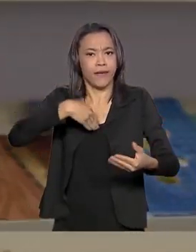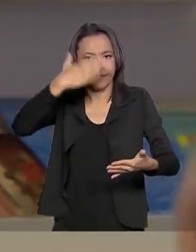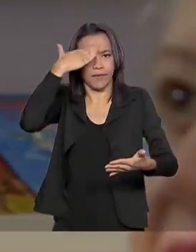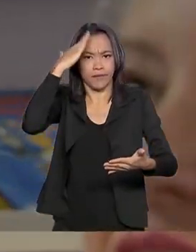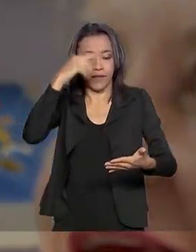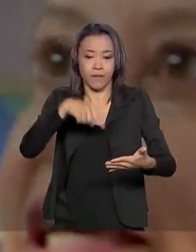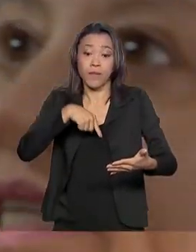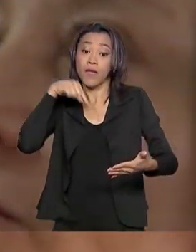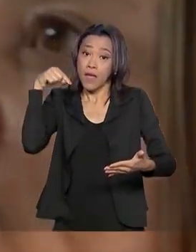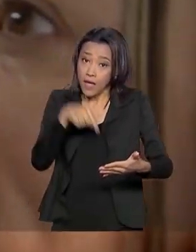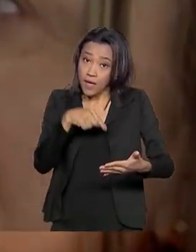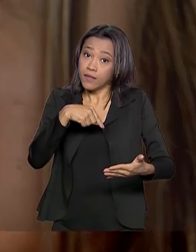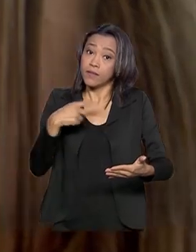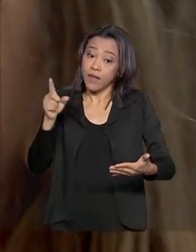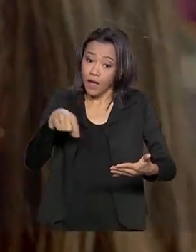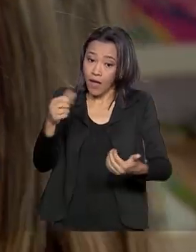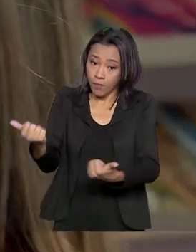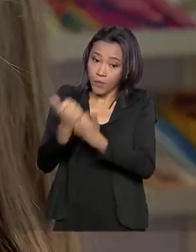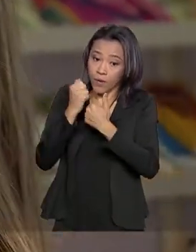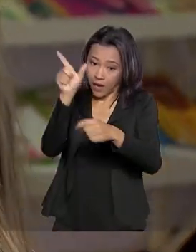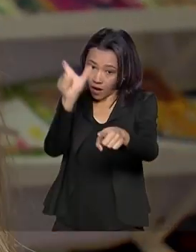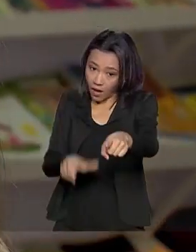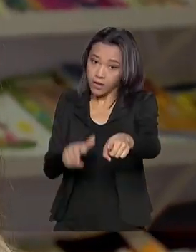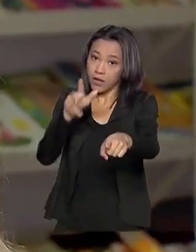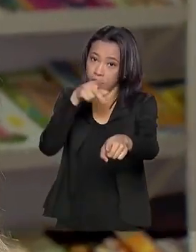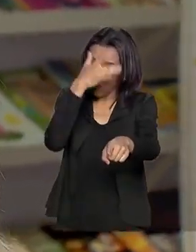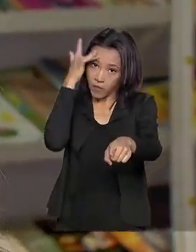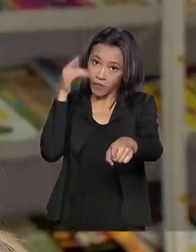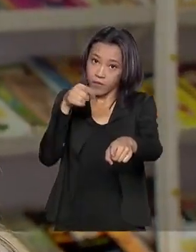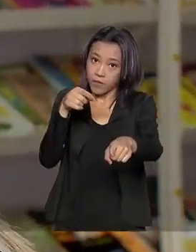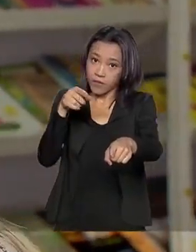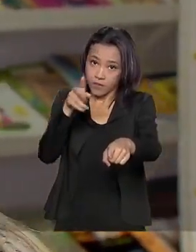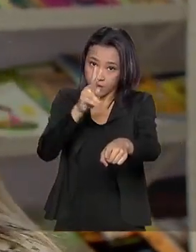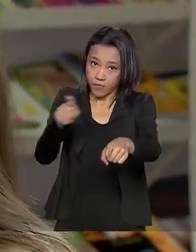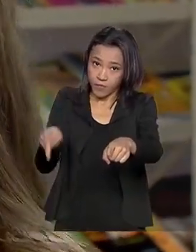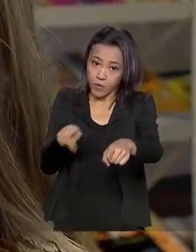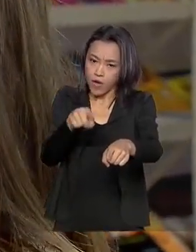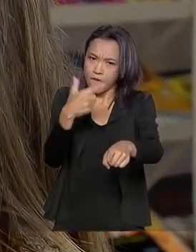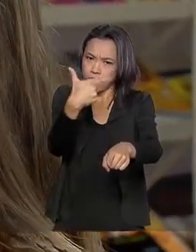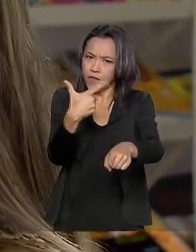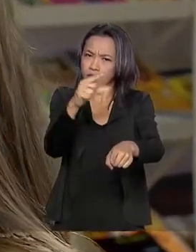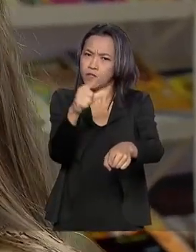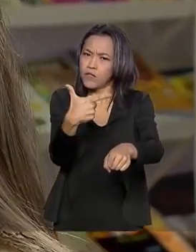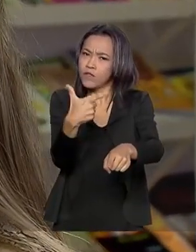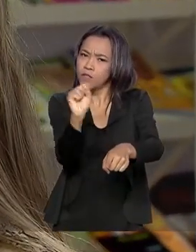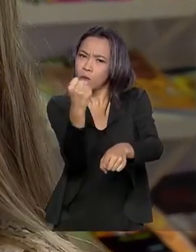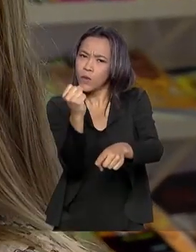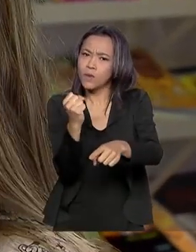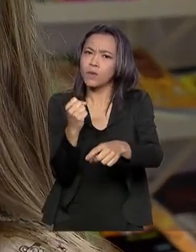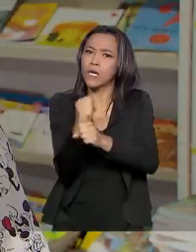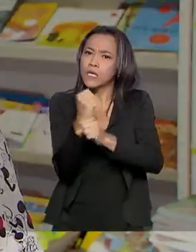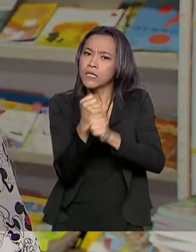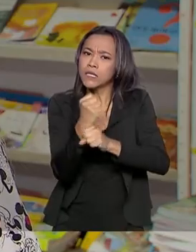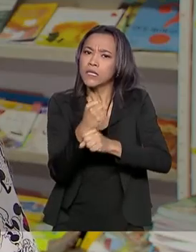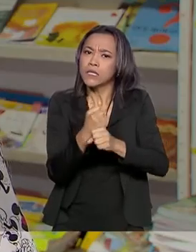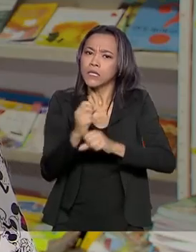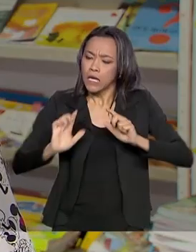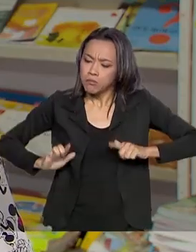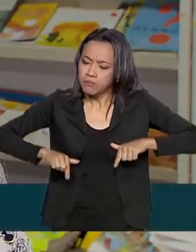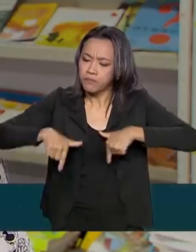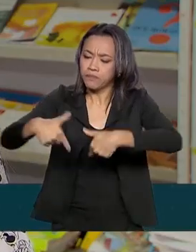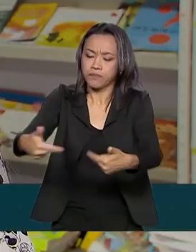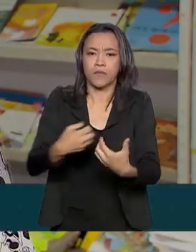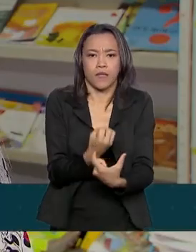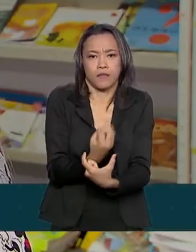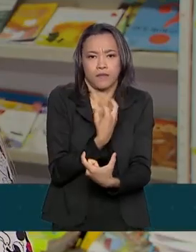Ação apoiada por esta professora, que há 28 anos se dedica à alfabetização de crianças. De um modo geral,